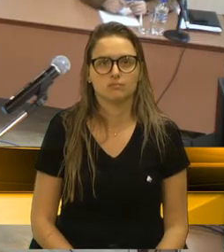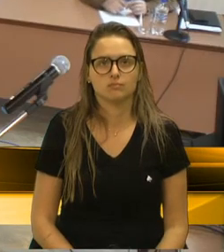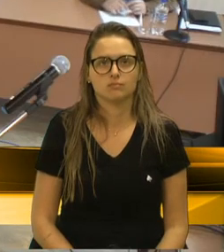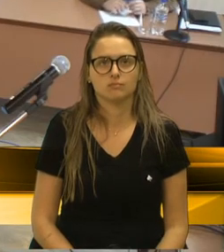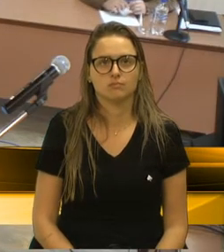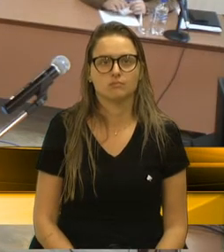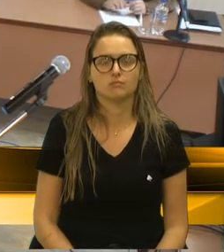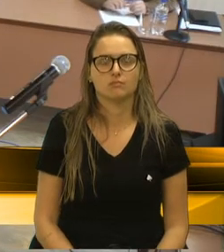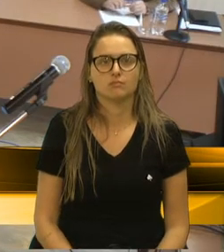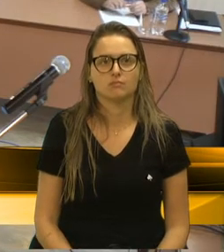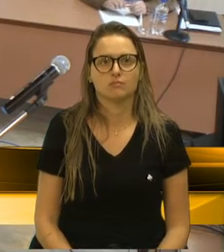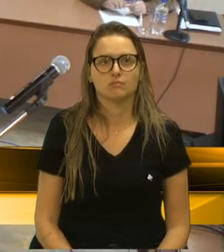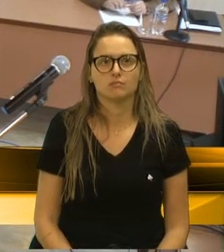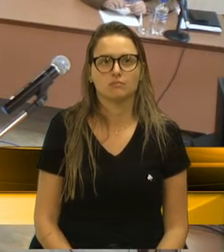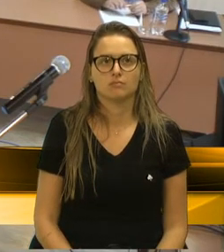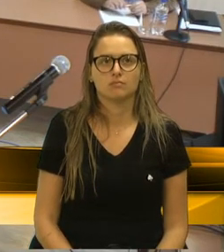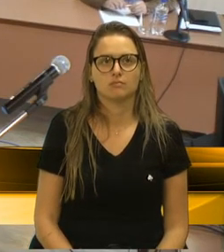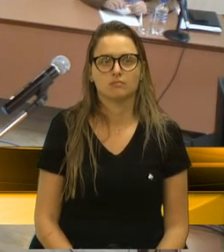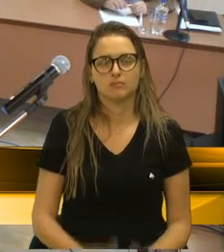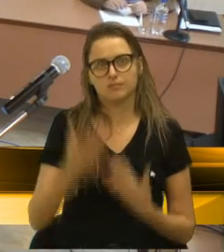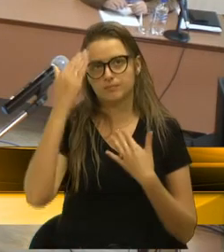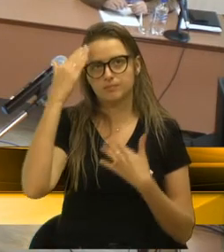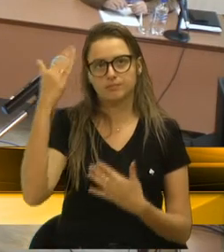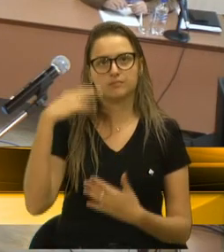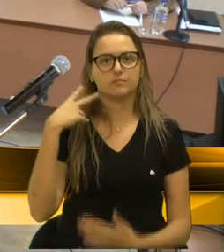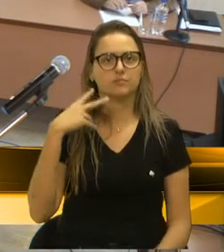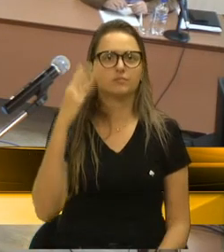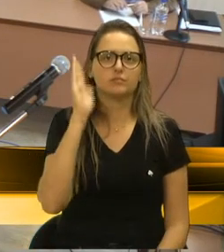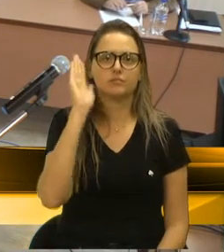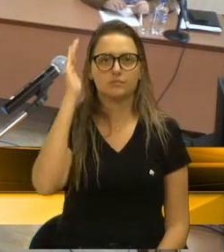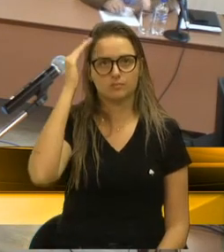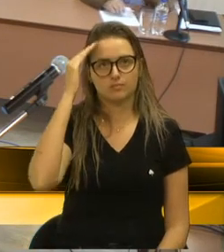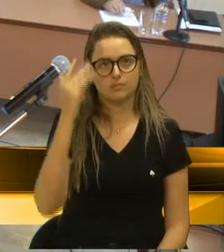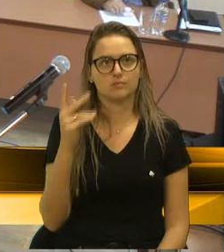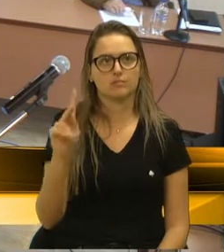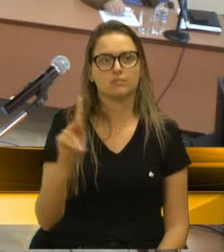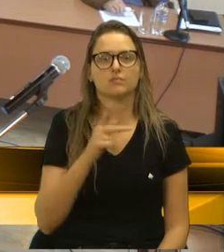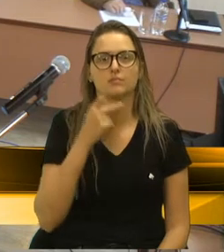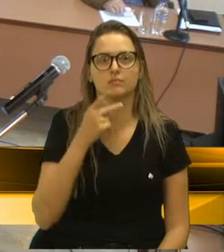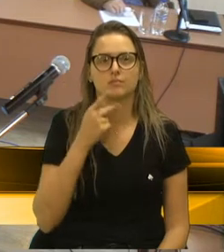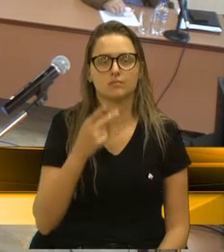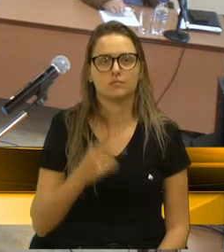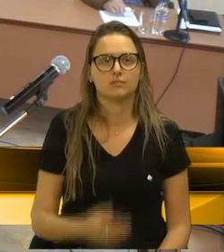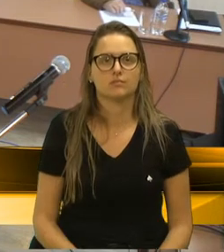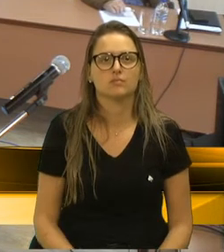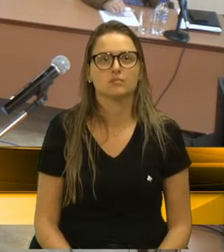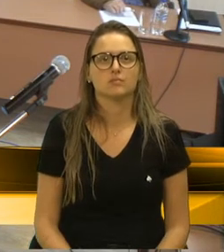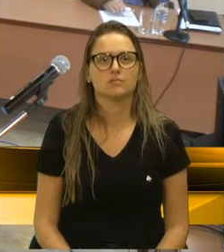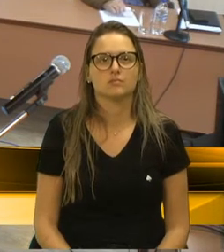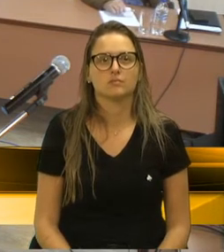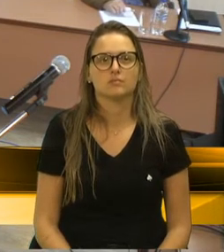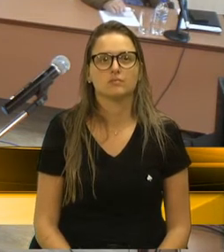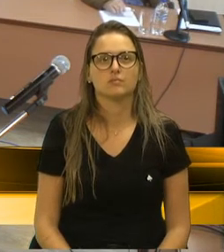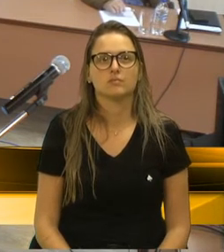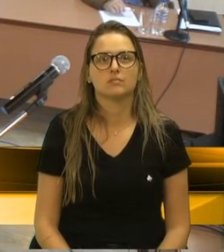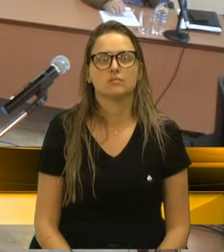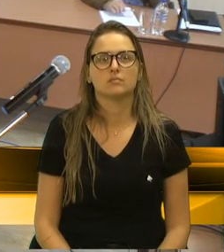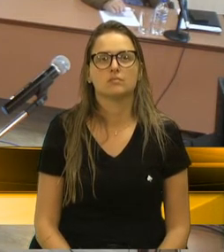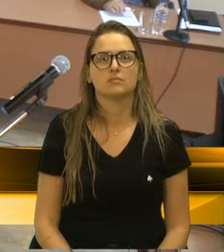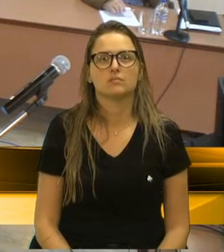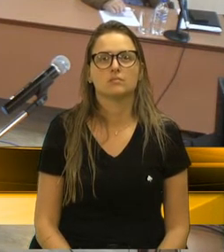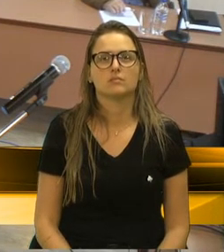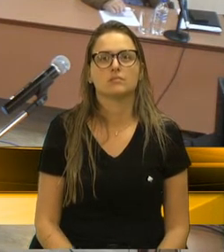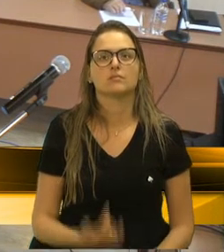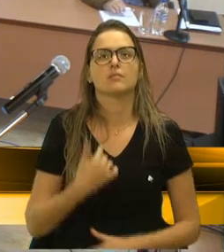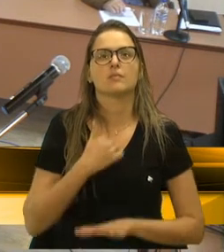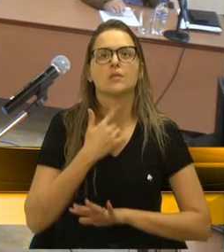Obrigado, vereador. Felipe, pela disposição de uma parte. Eu gostaria de lhe